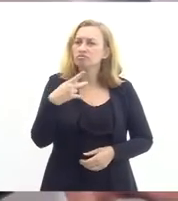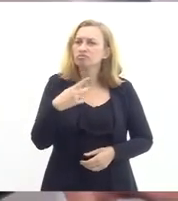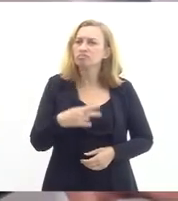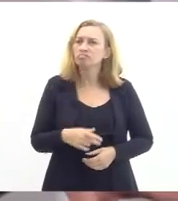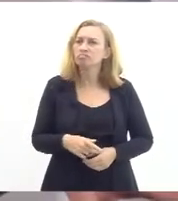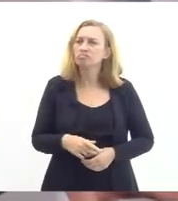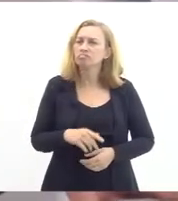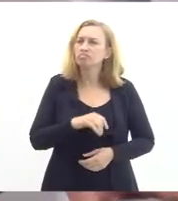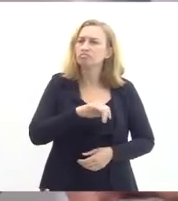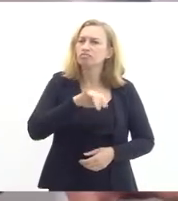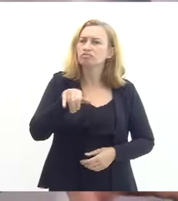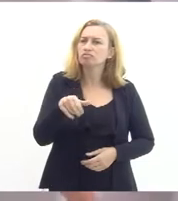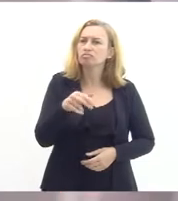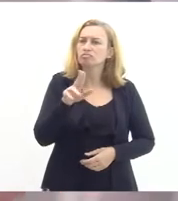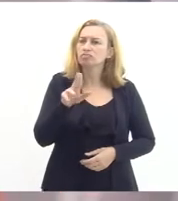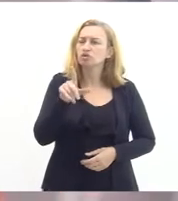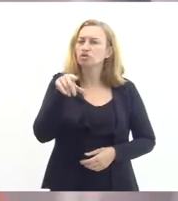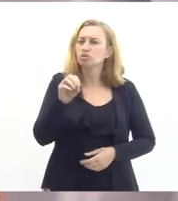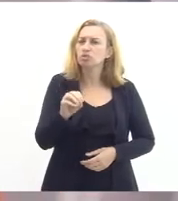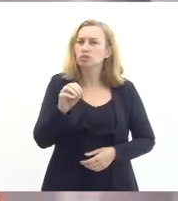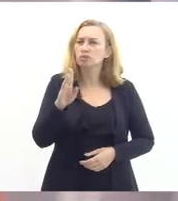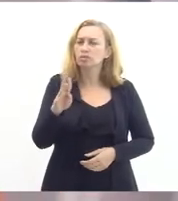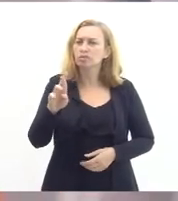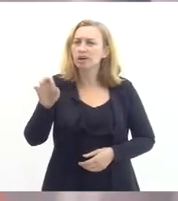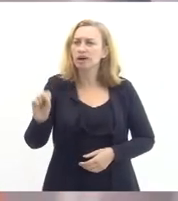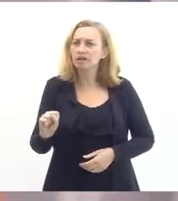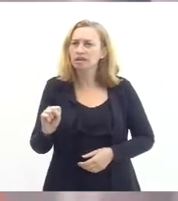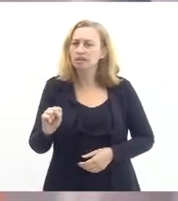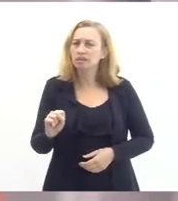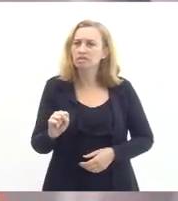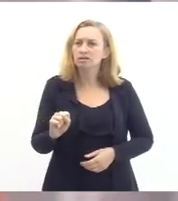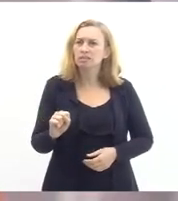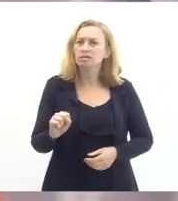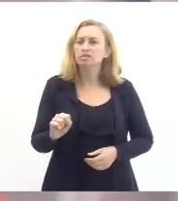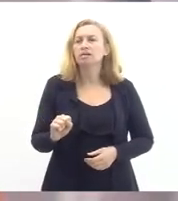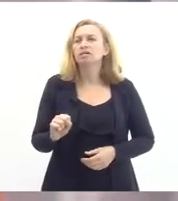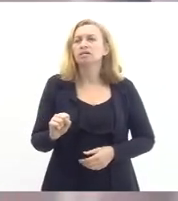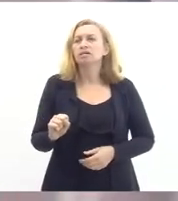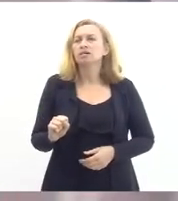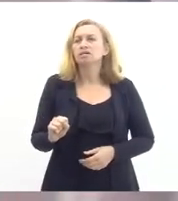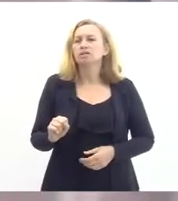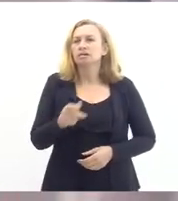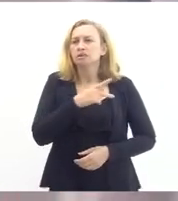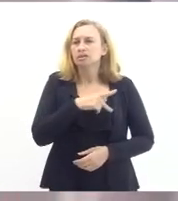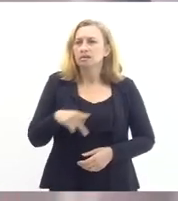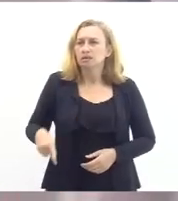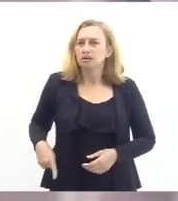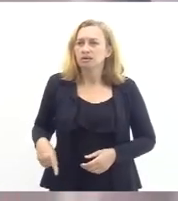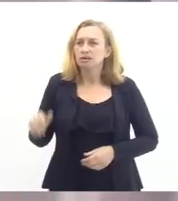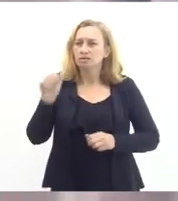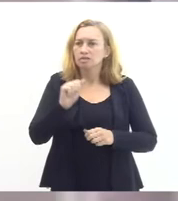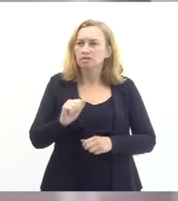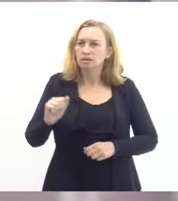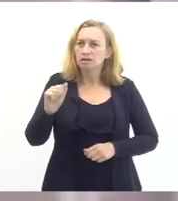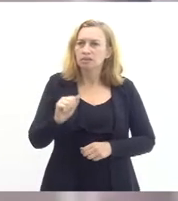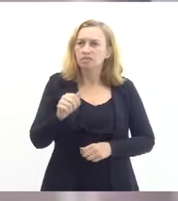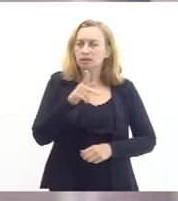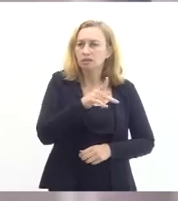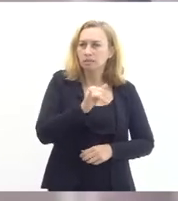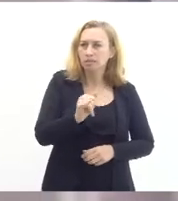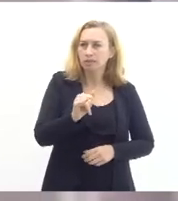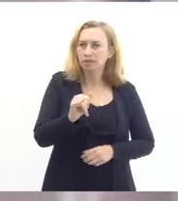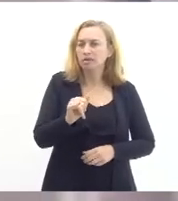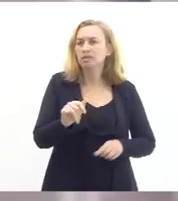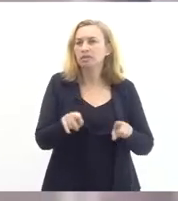o Júlio Braz que é presidente da associação de pais e alunos do ISERJ a gente vai realizar uma audiência pública específica